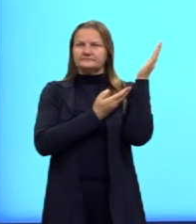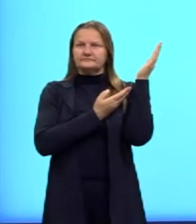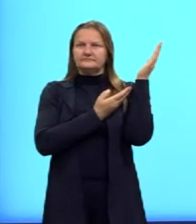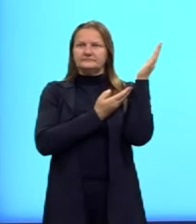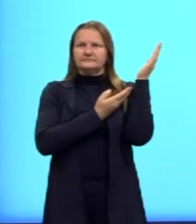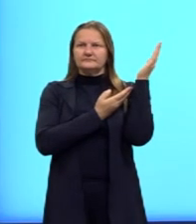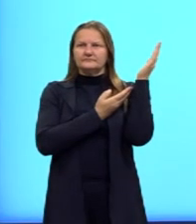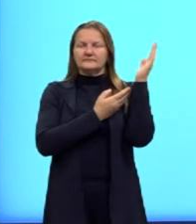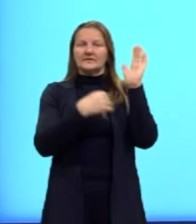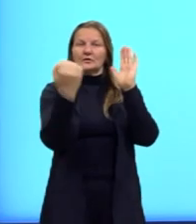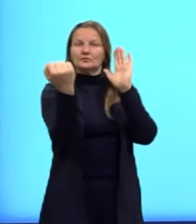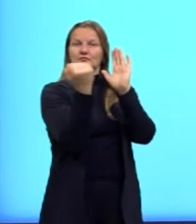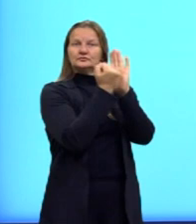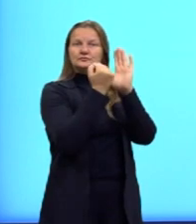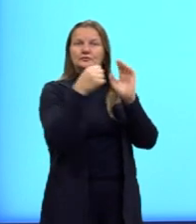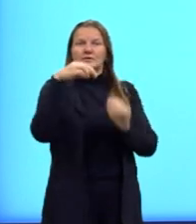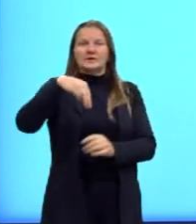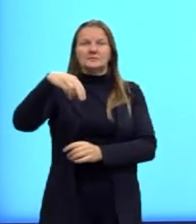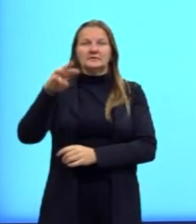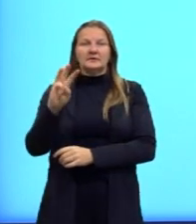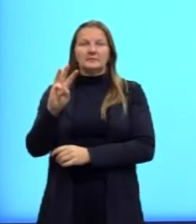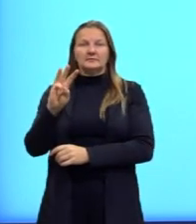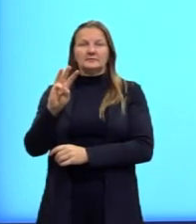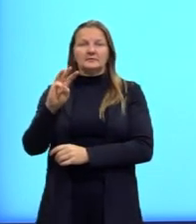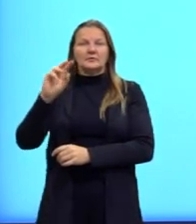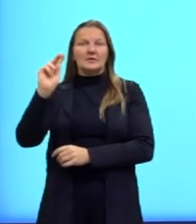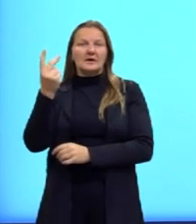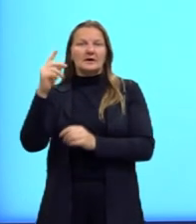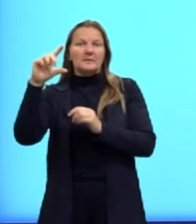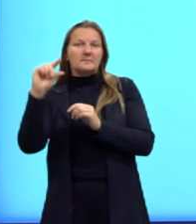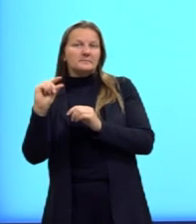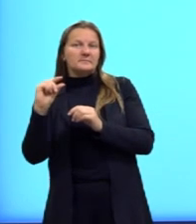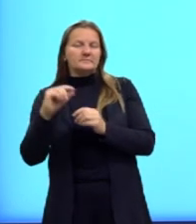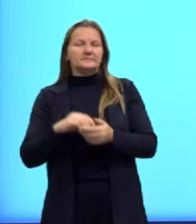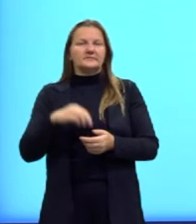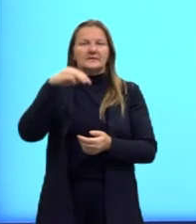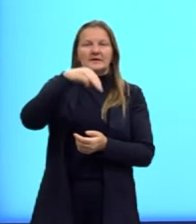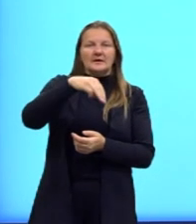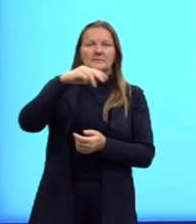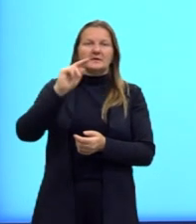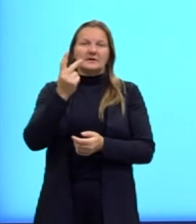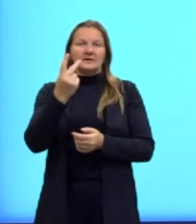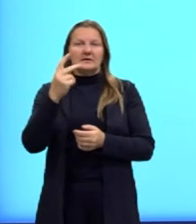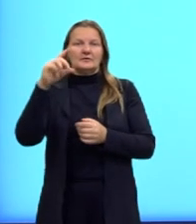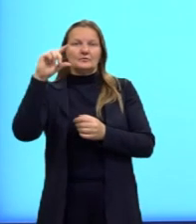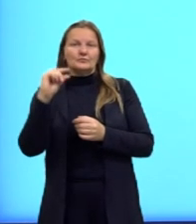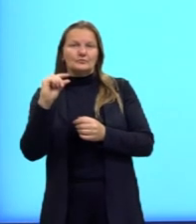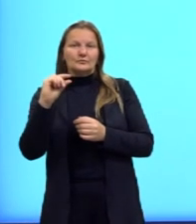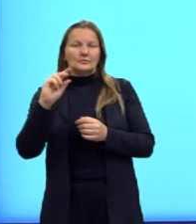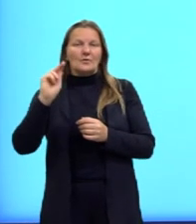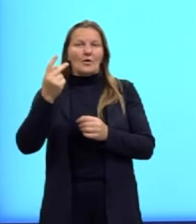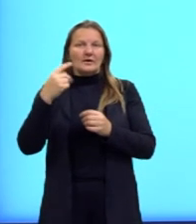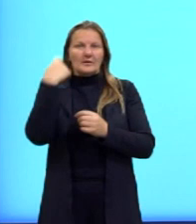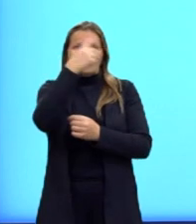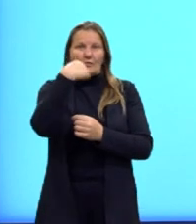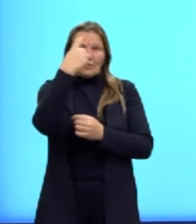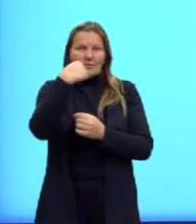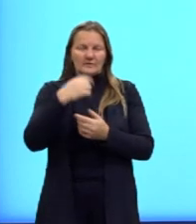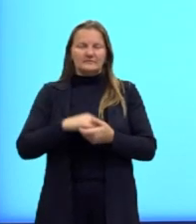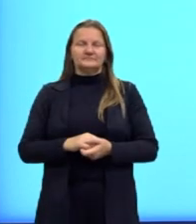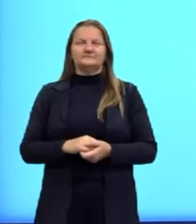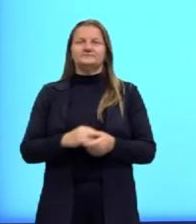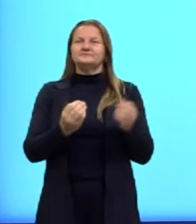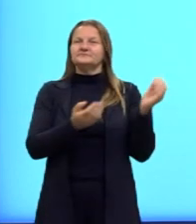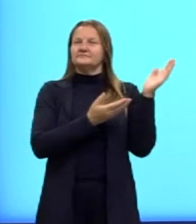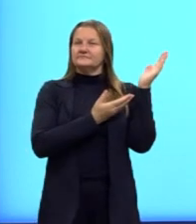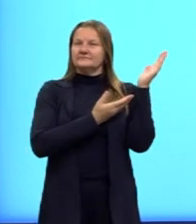e W maiúsculo e UH minúsculo, tá? Então megawatts hora. Aqui na nossa